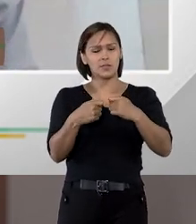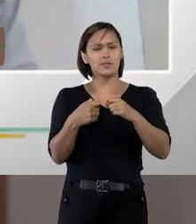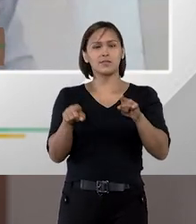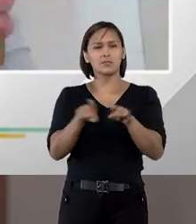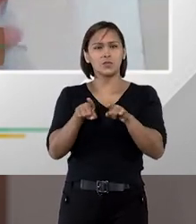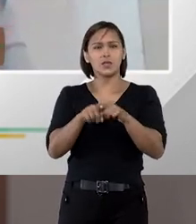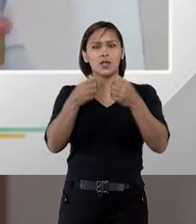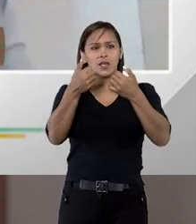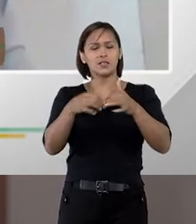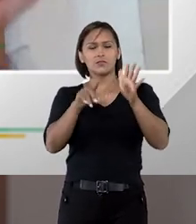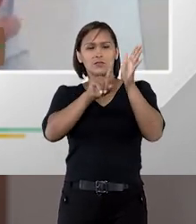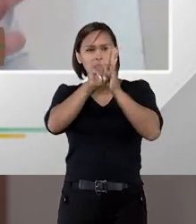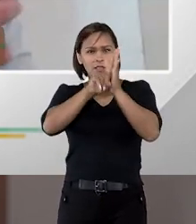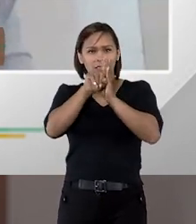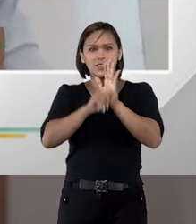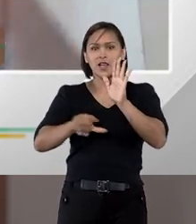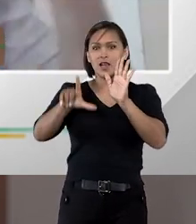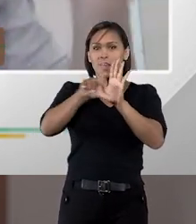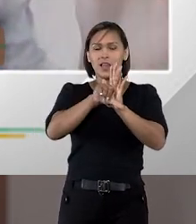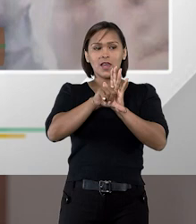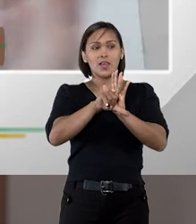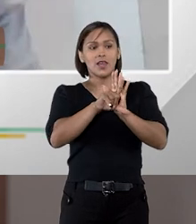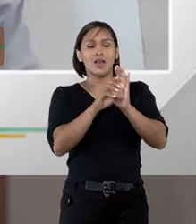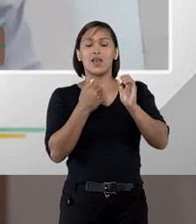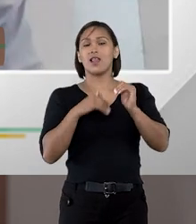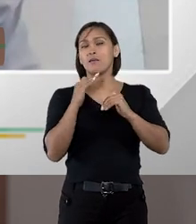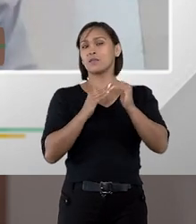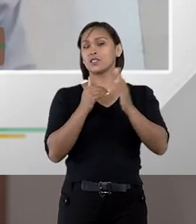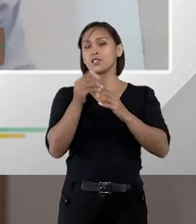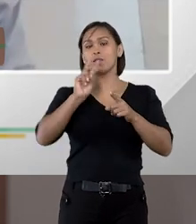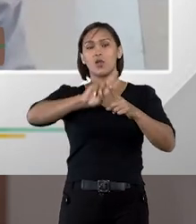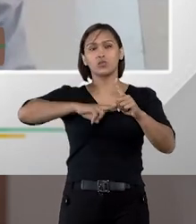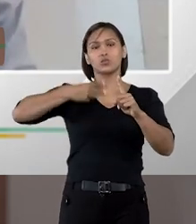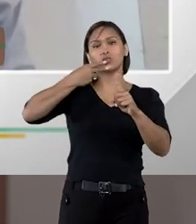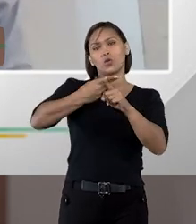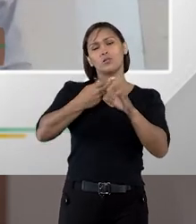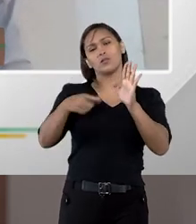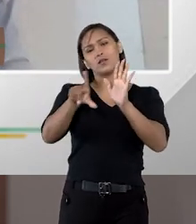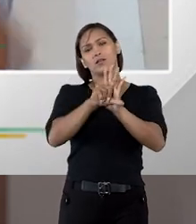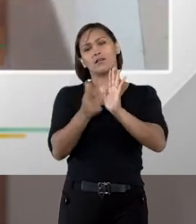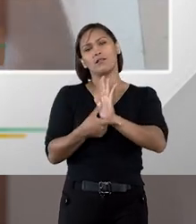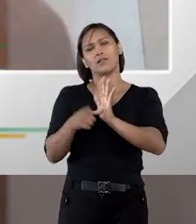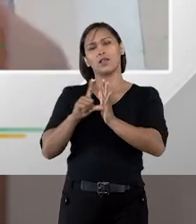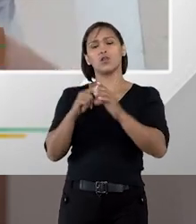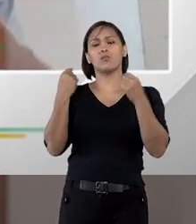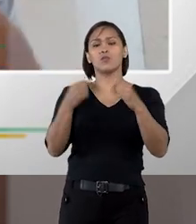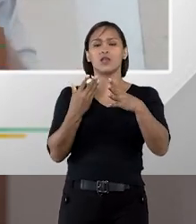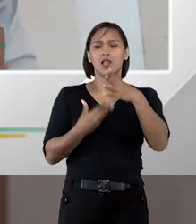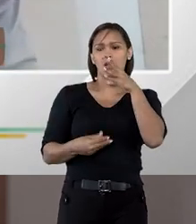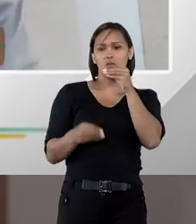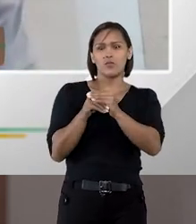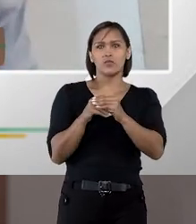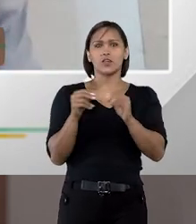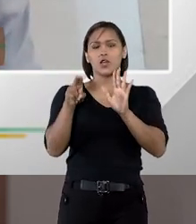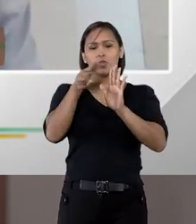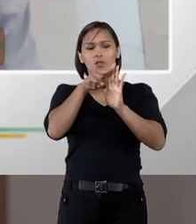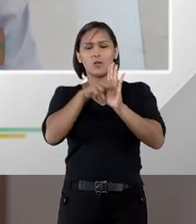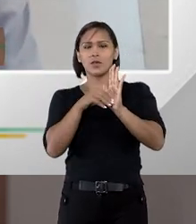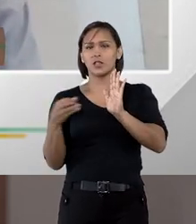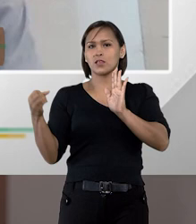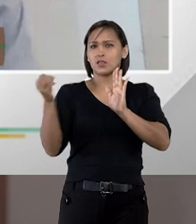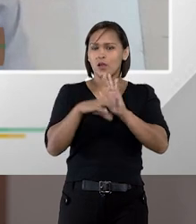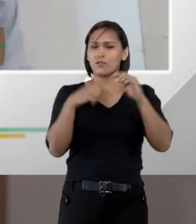mesmo não. Se você analisar a lei, eu diria que ela é praticamente o dobro da legislação anterior, porque ela incorporou muita